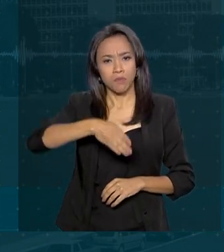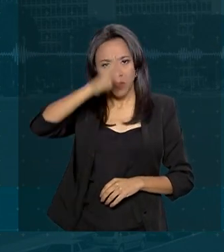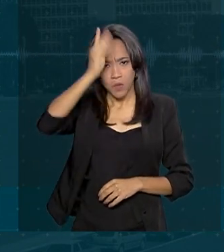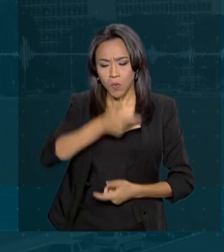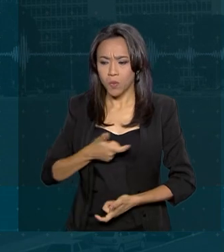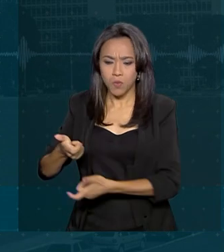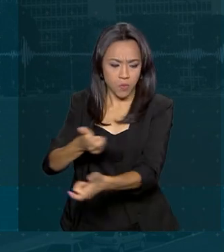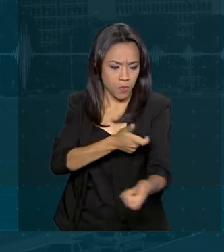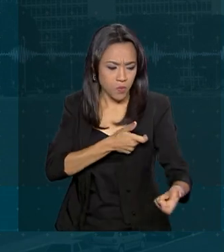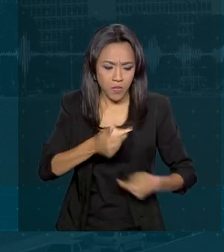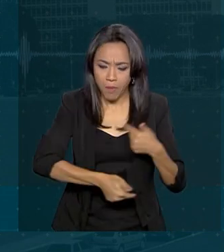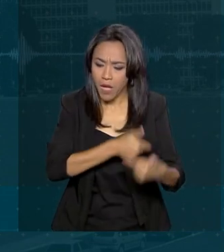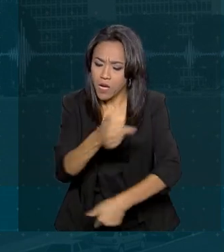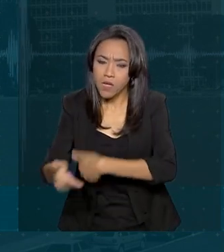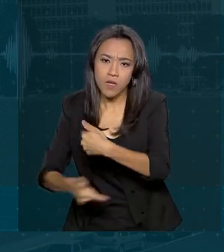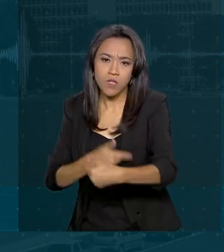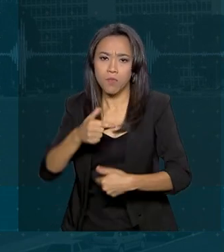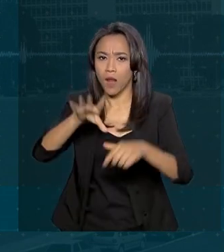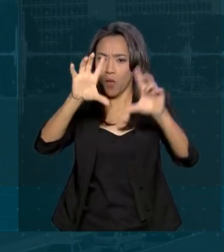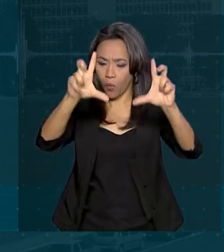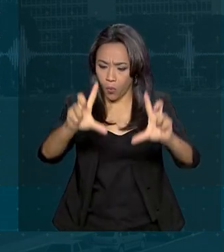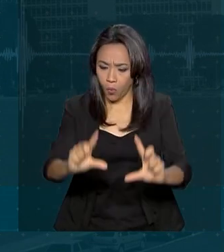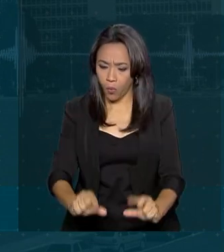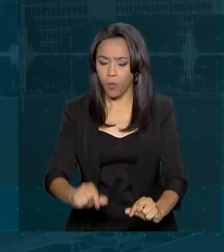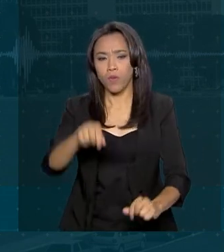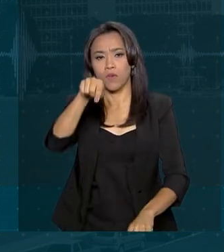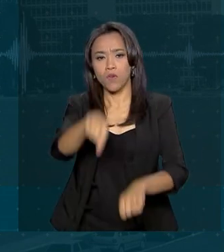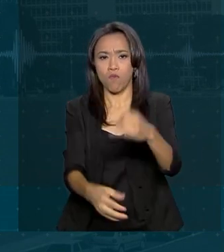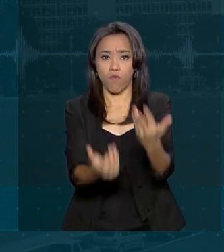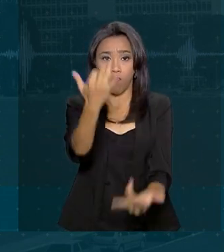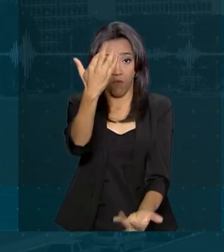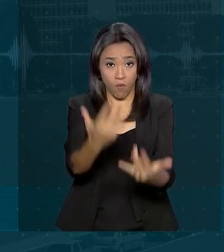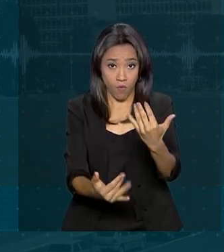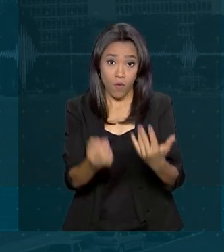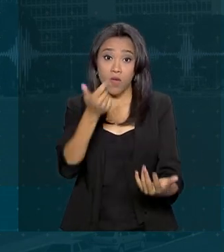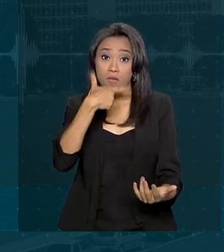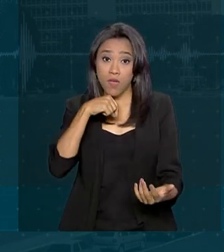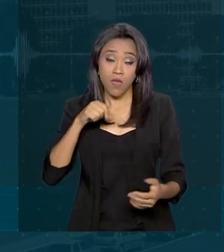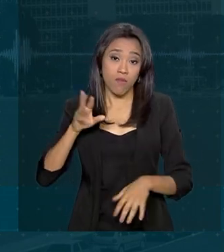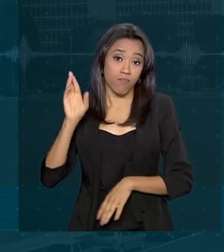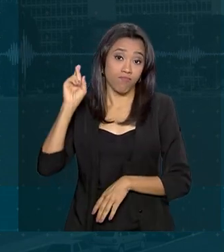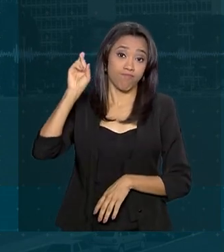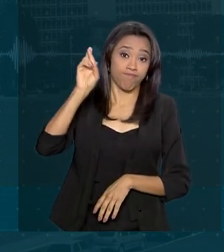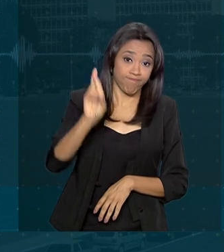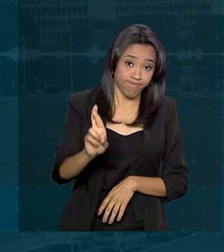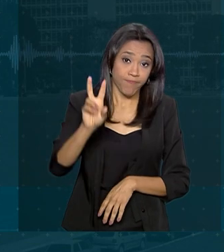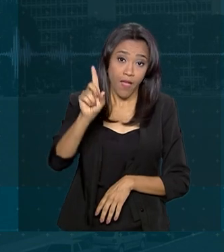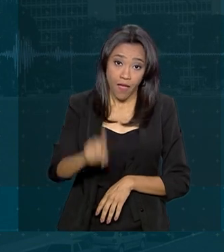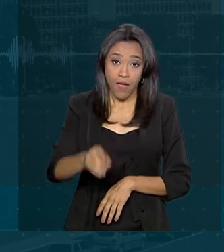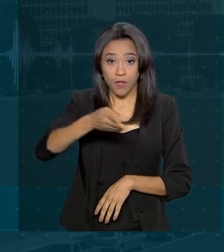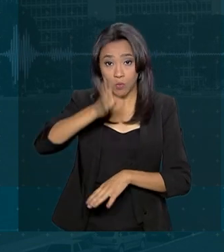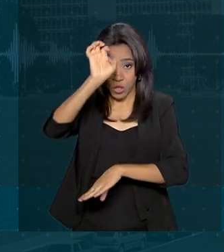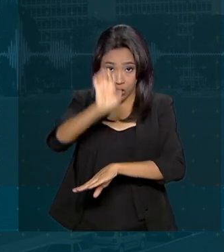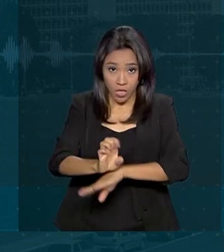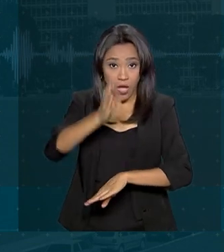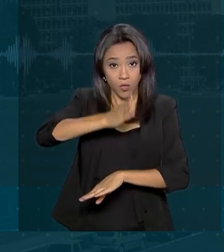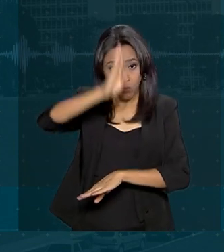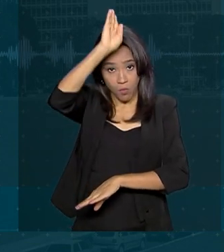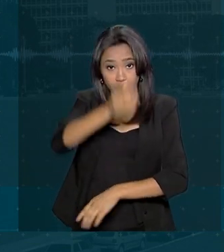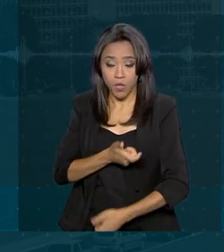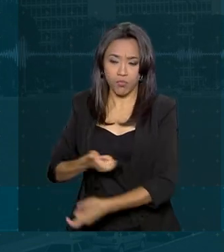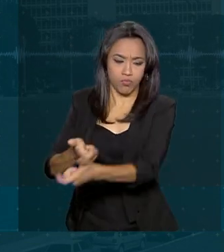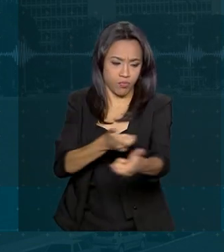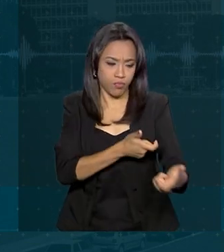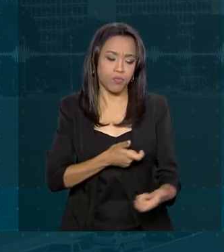complementação ao trabalho dos estados. Quem faz o combate primário do fogo são os portos bombeiros estaduais e tem caráter